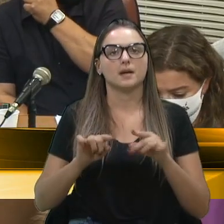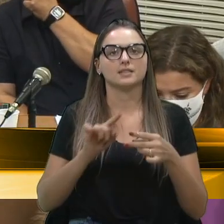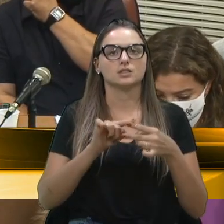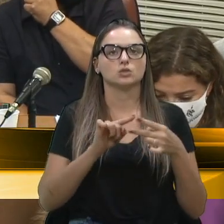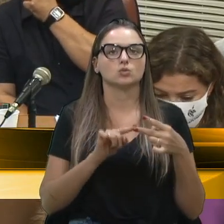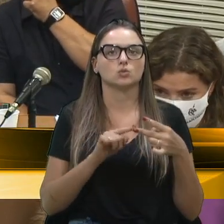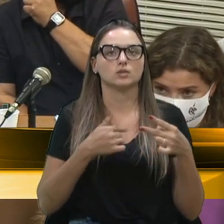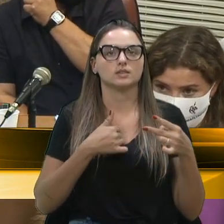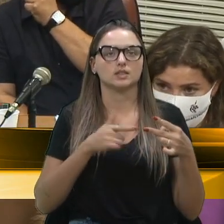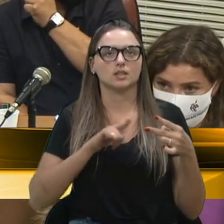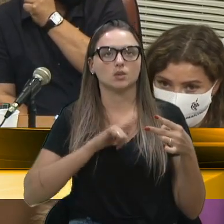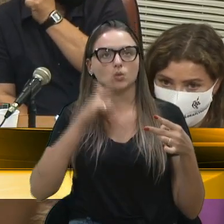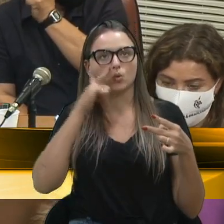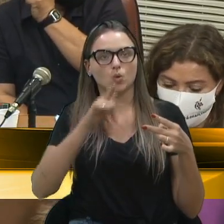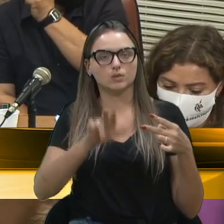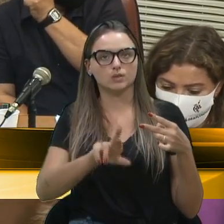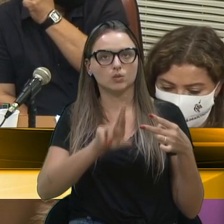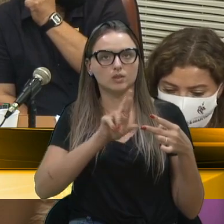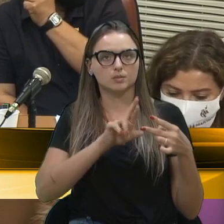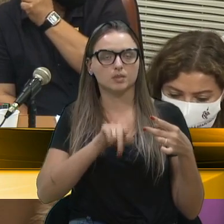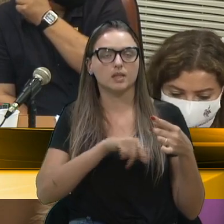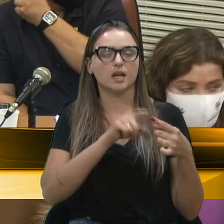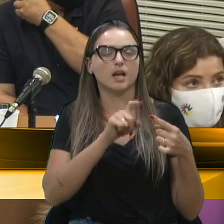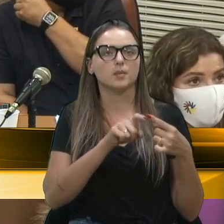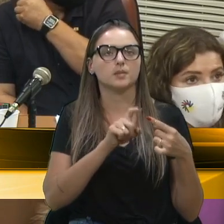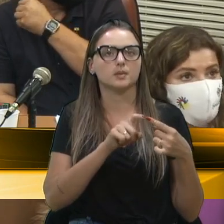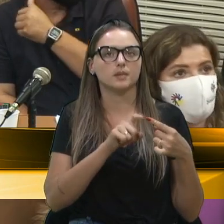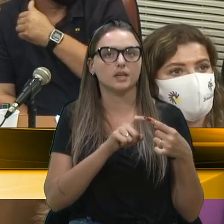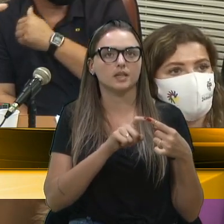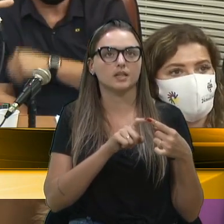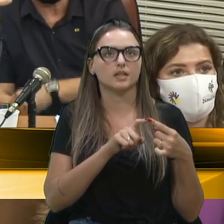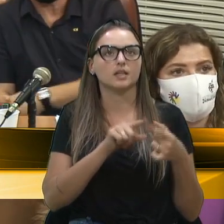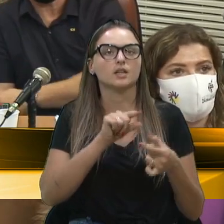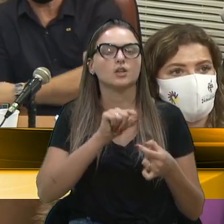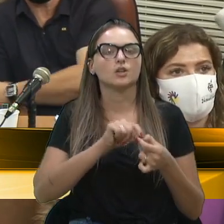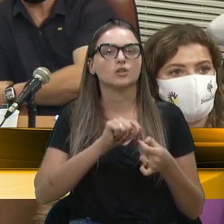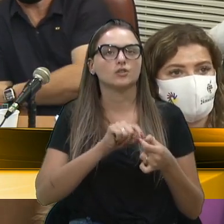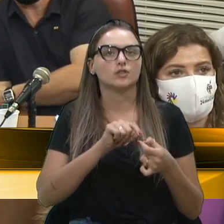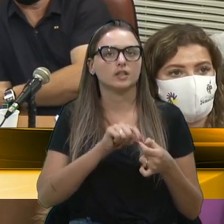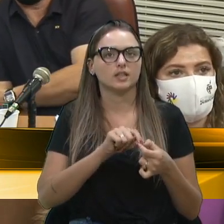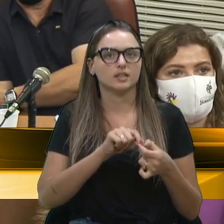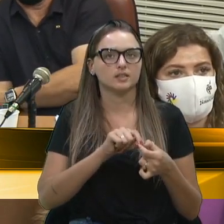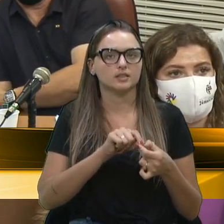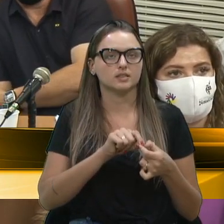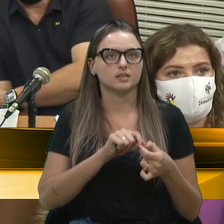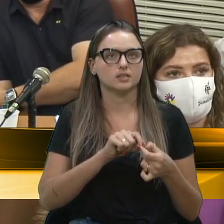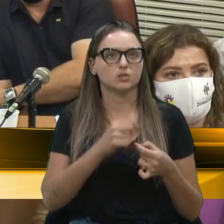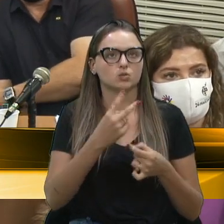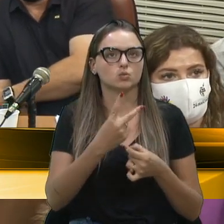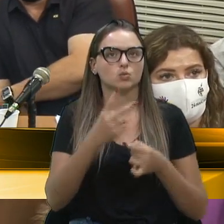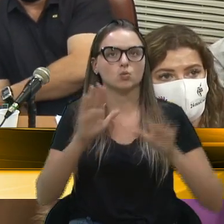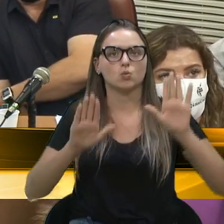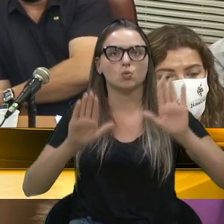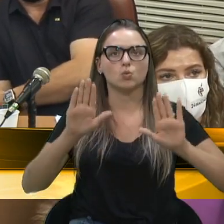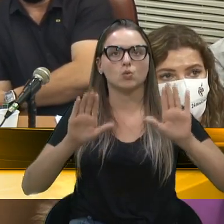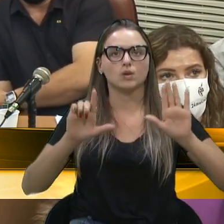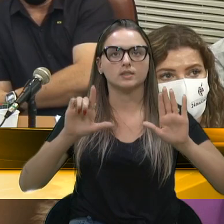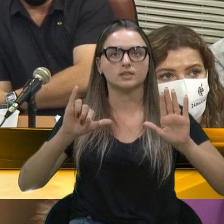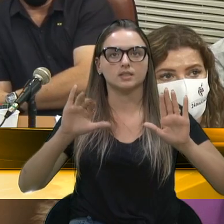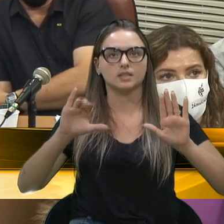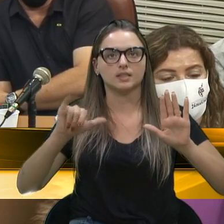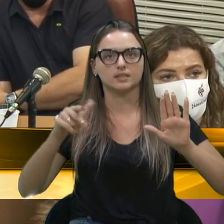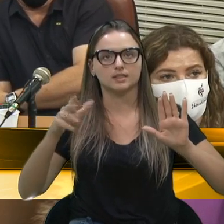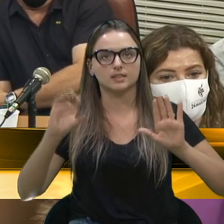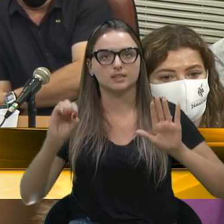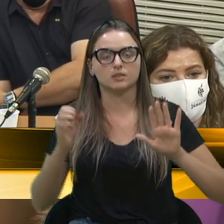eu tenho condições de responder. A primeira é que foi feita duas licitações, e